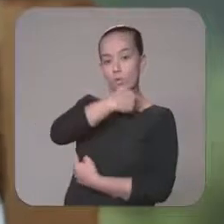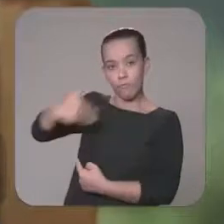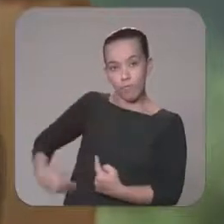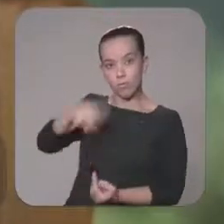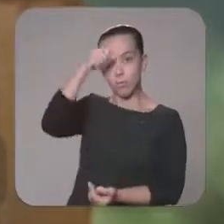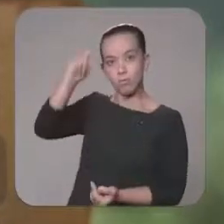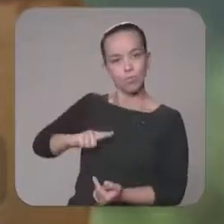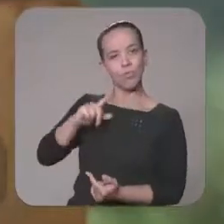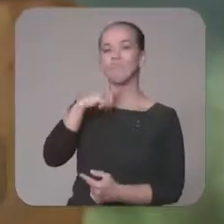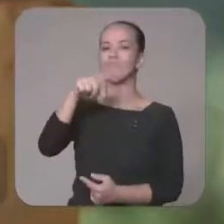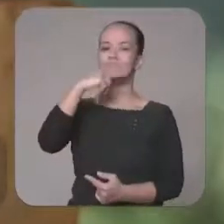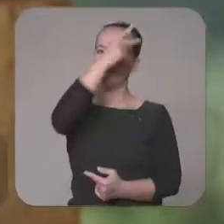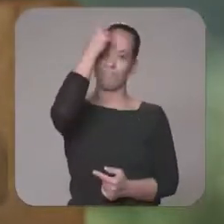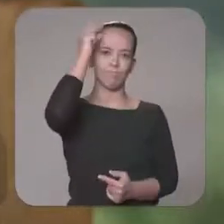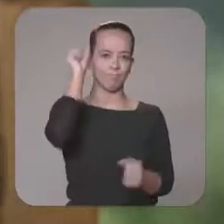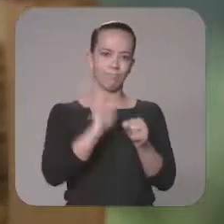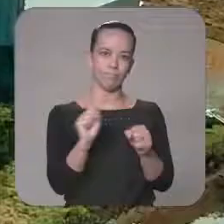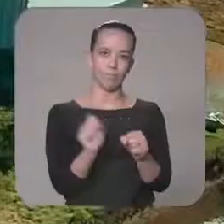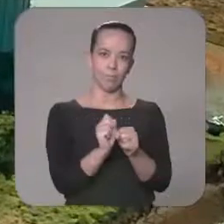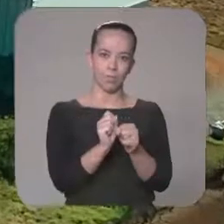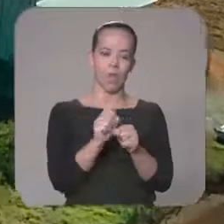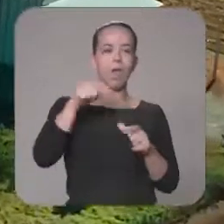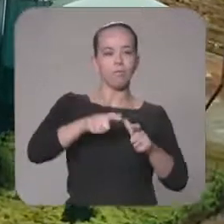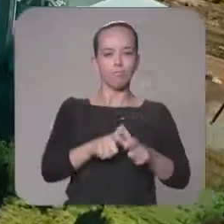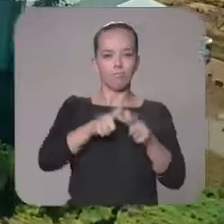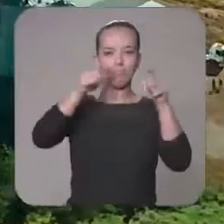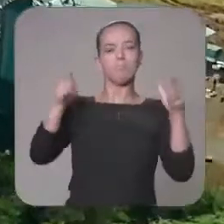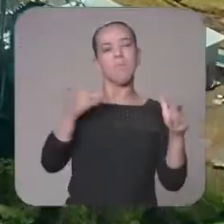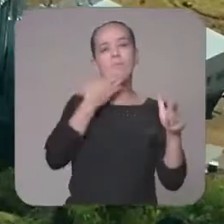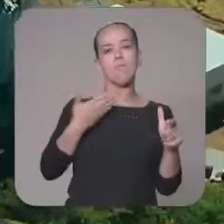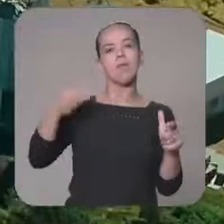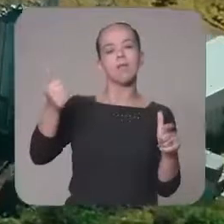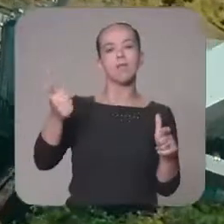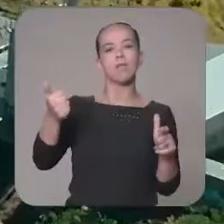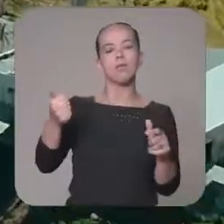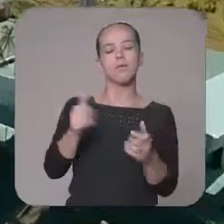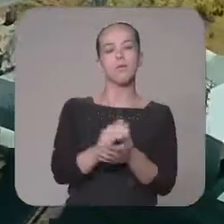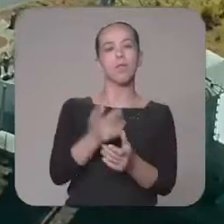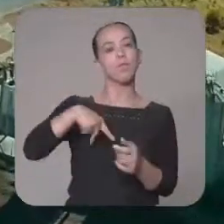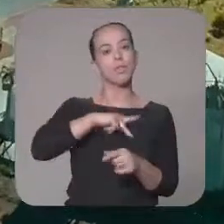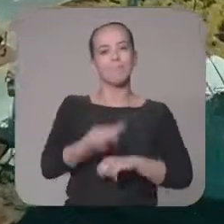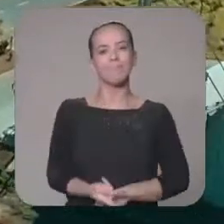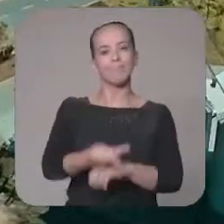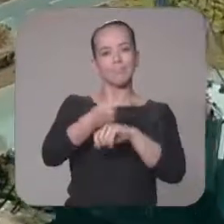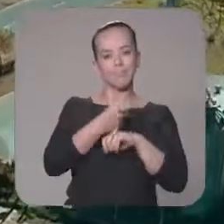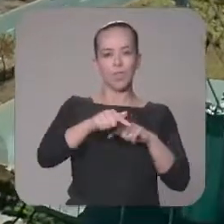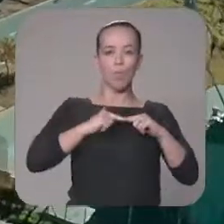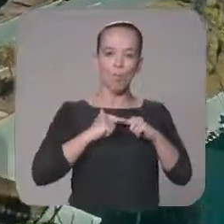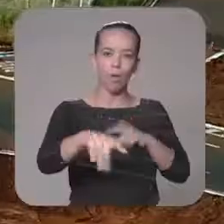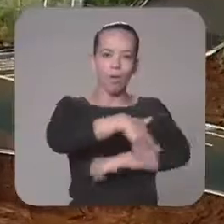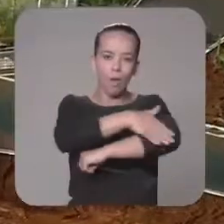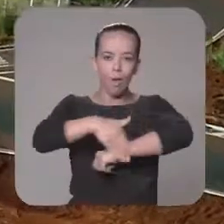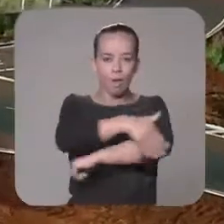não seria possível o município realizar. O polo cresceu, o polo melhorou. Nós fomos premiados com o